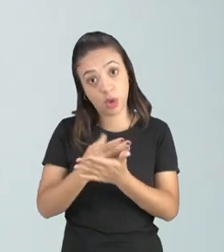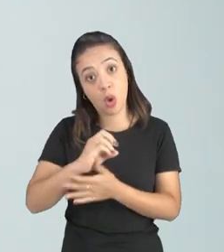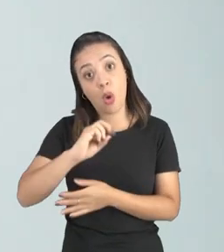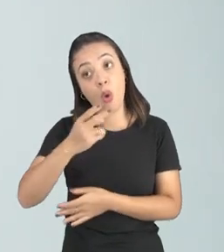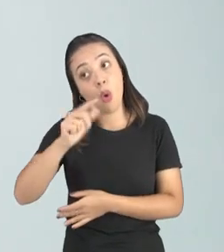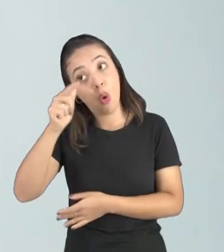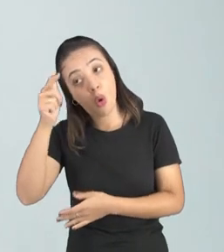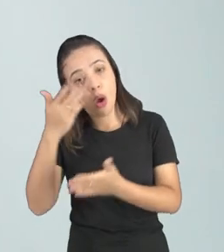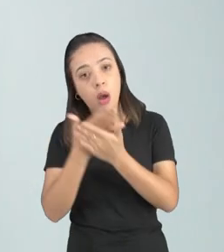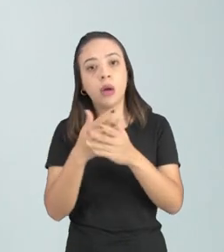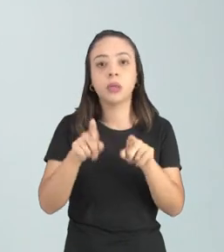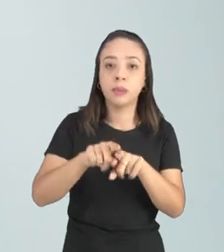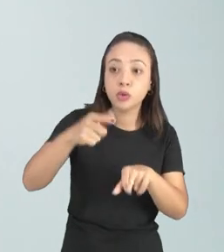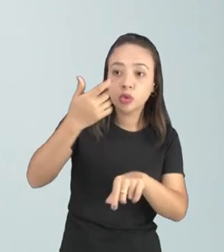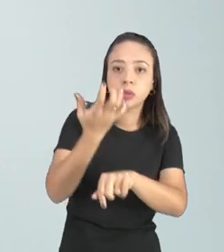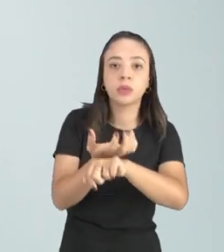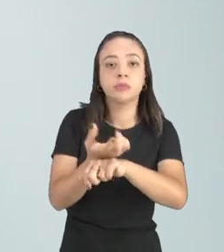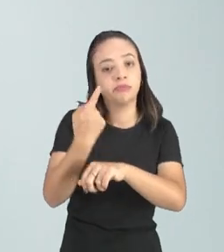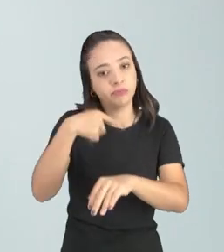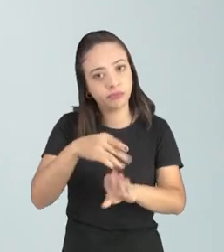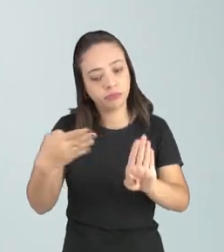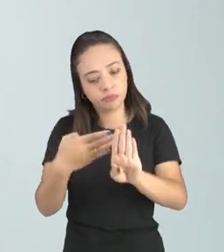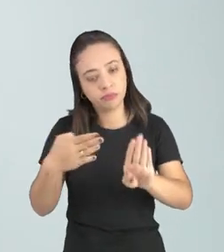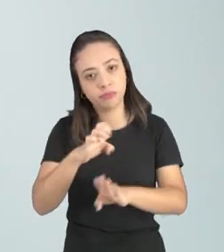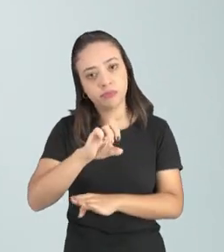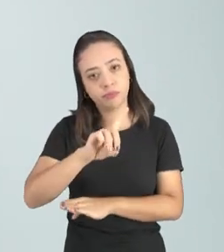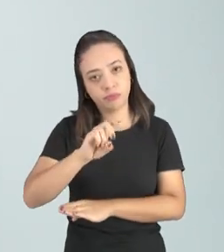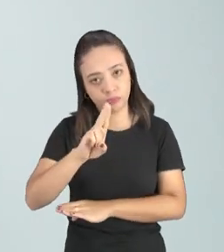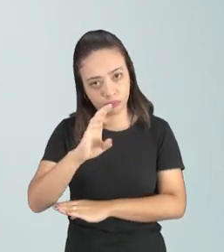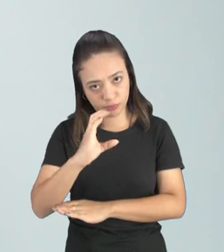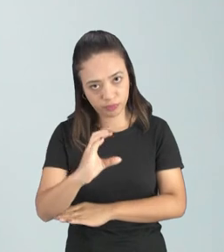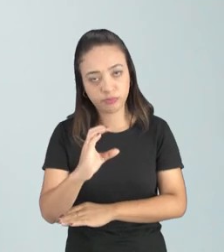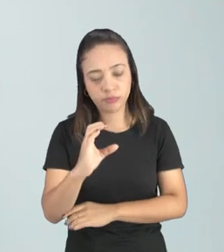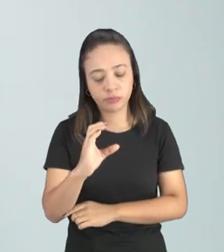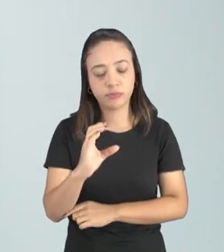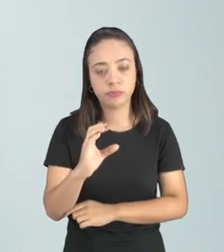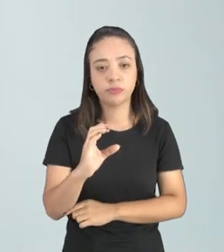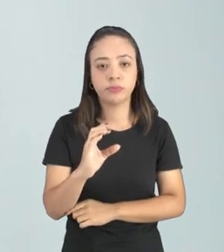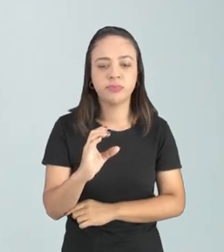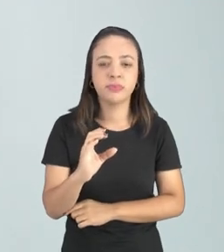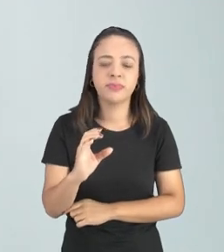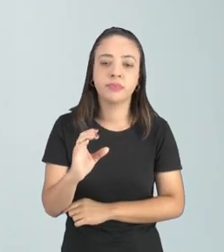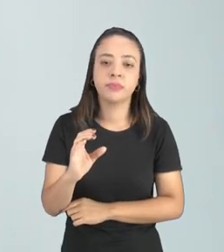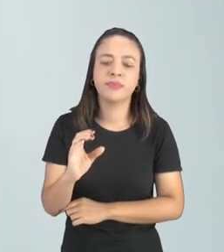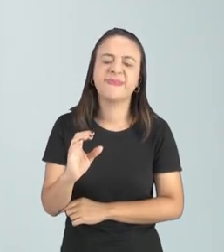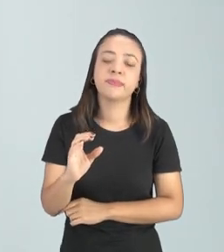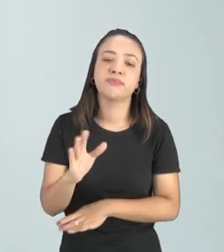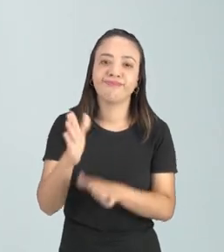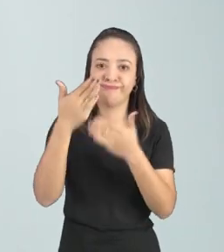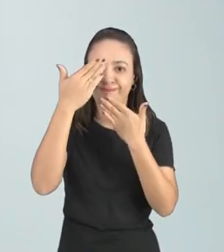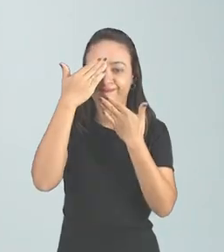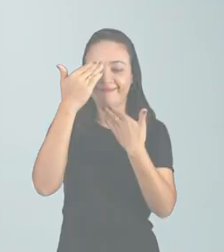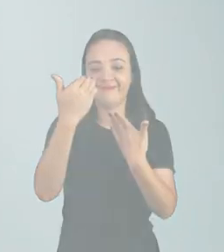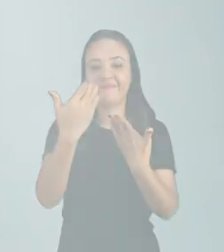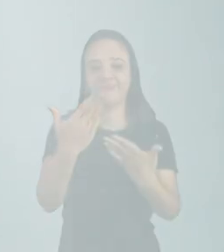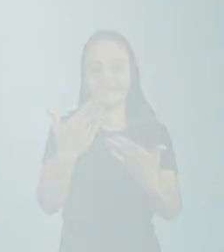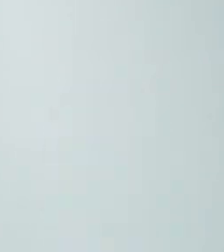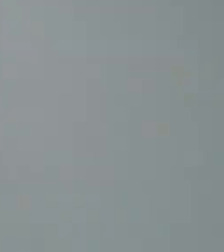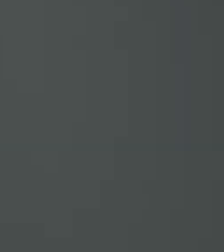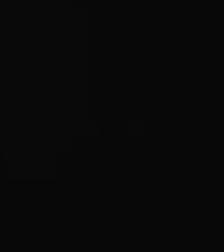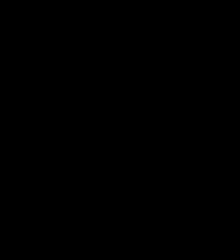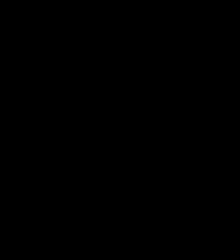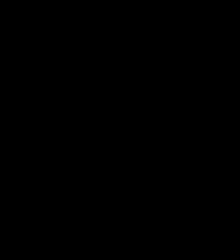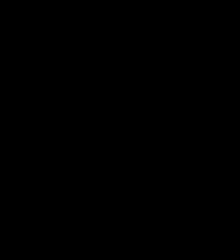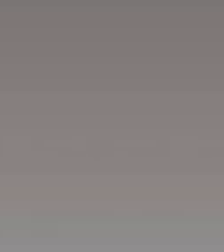outras áreas de outras disciplinas você acessa a plataforma eduque né e muito obrigado e boas